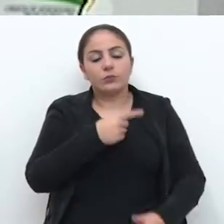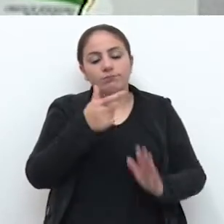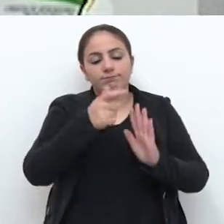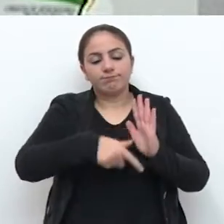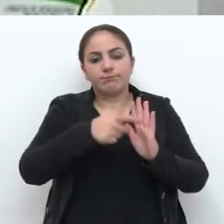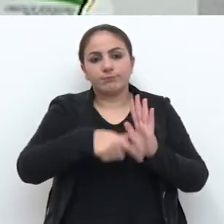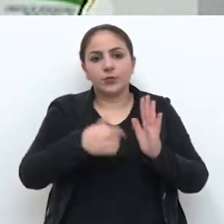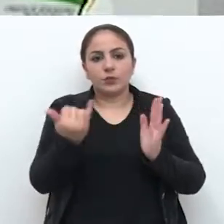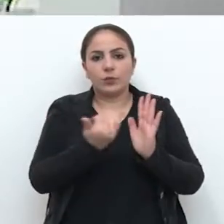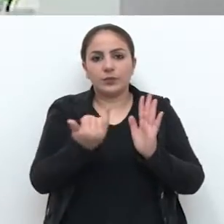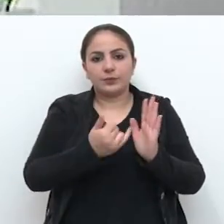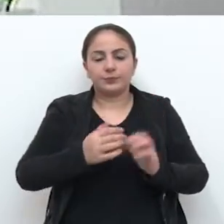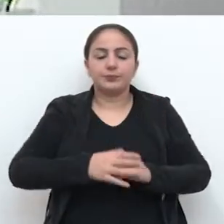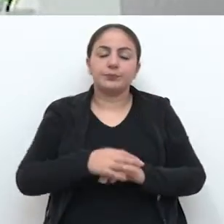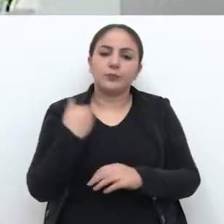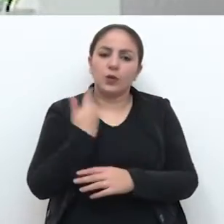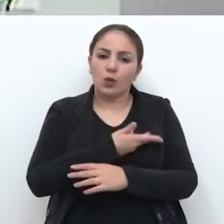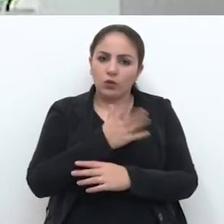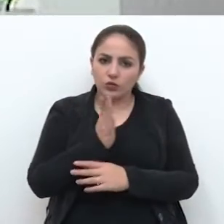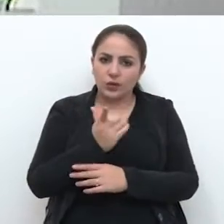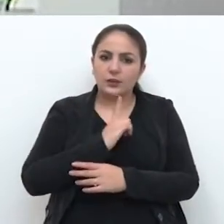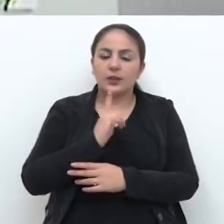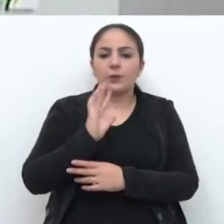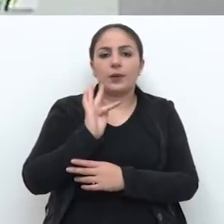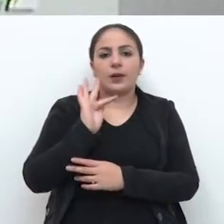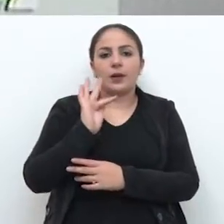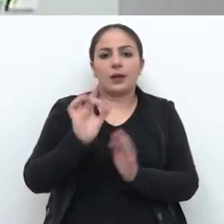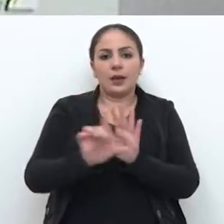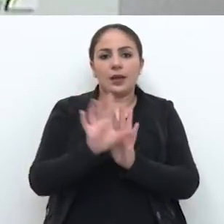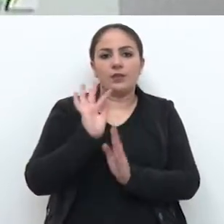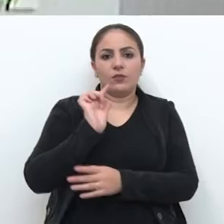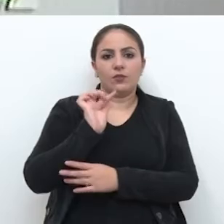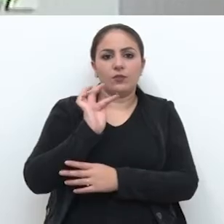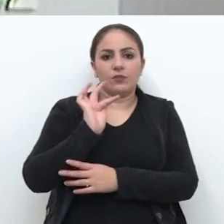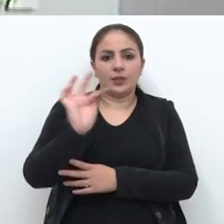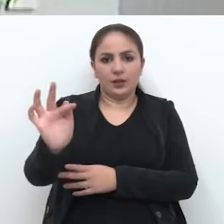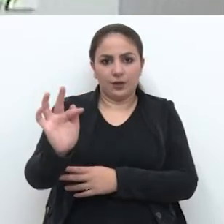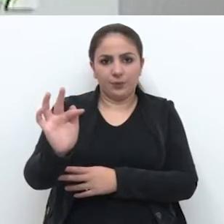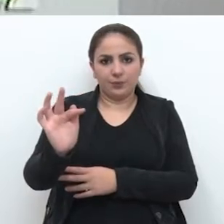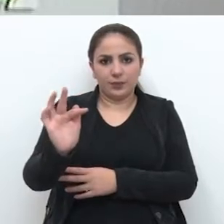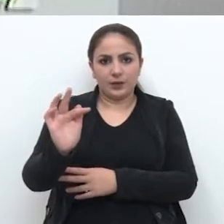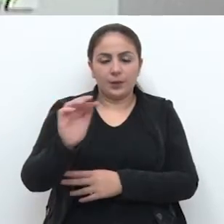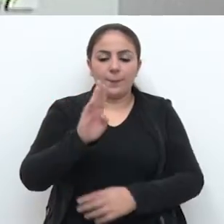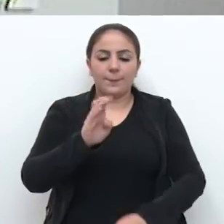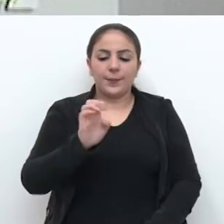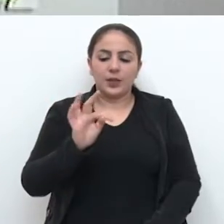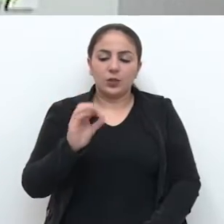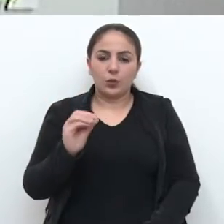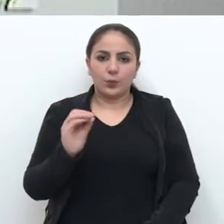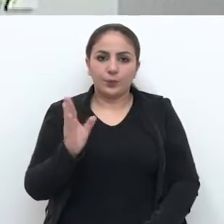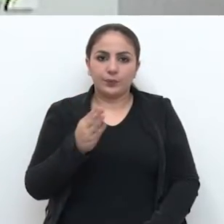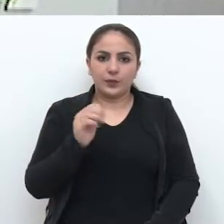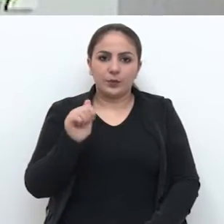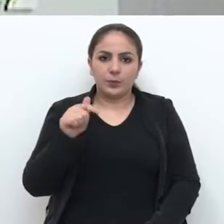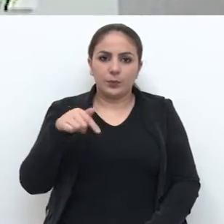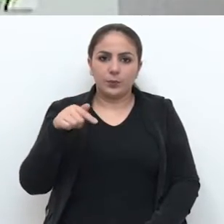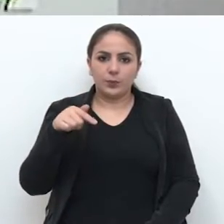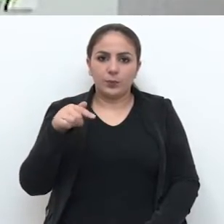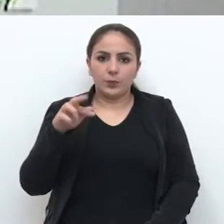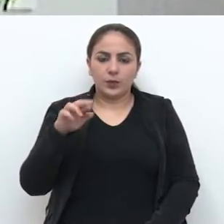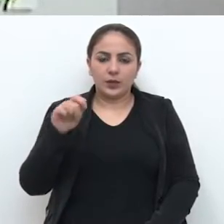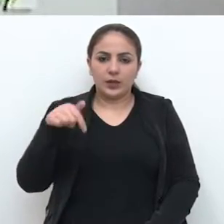médicos para pegar informações. Nós já temos uma lei federal, da autoria do deputado Beto Albuquerque, que prevê um prazo de